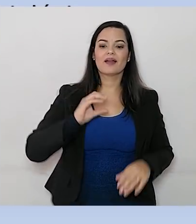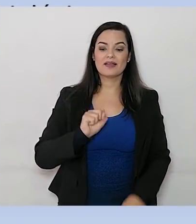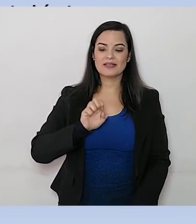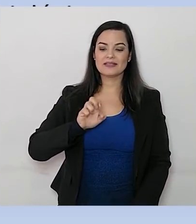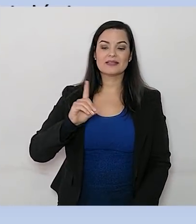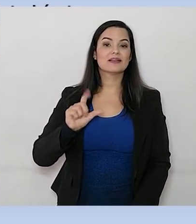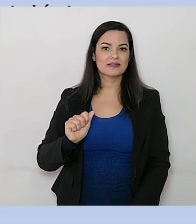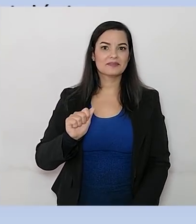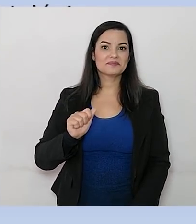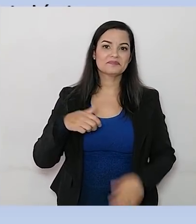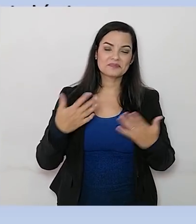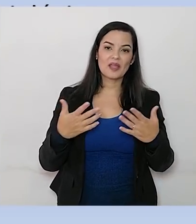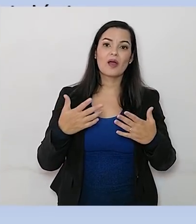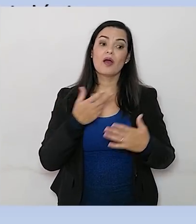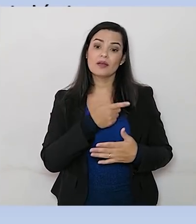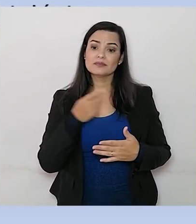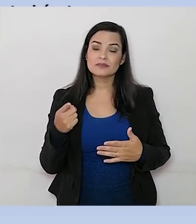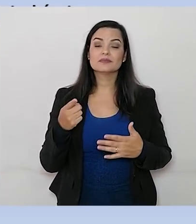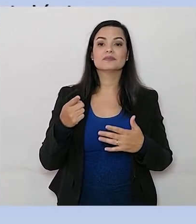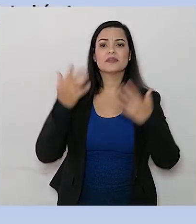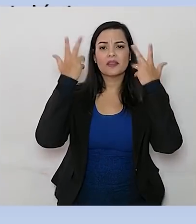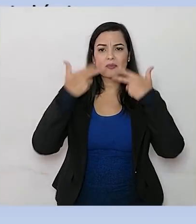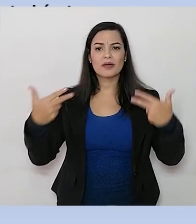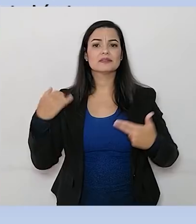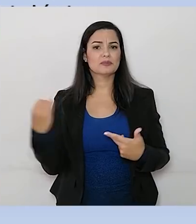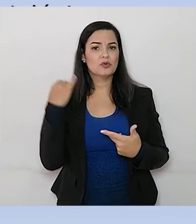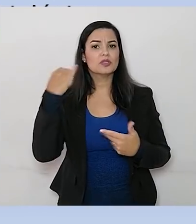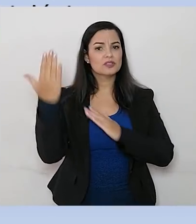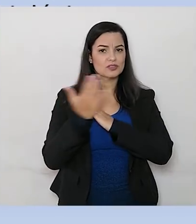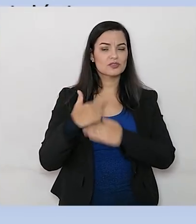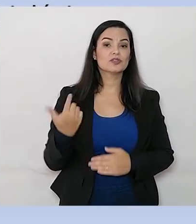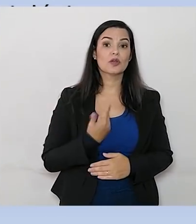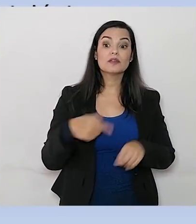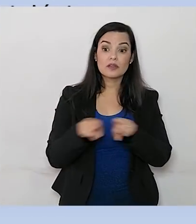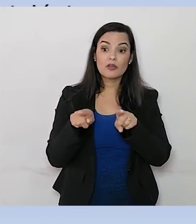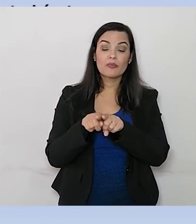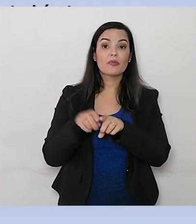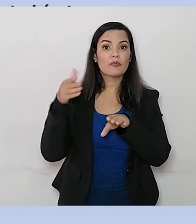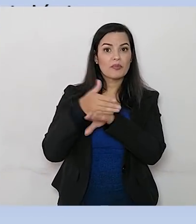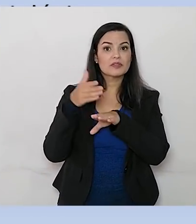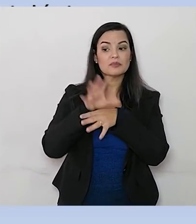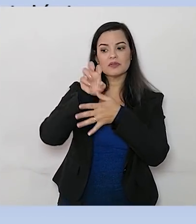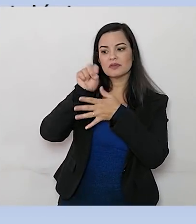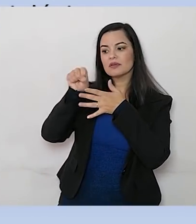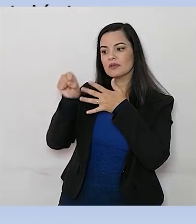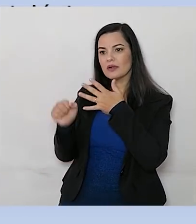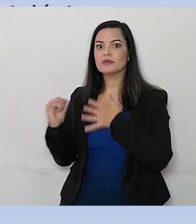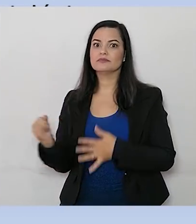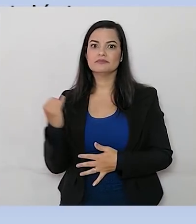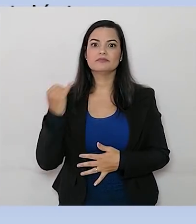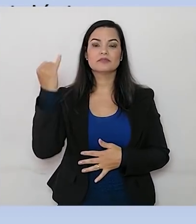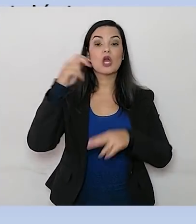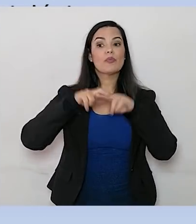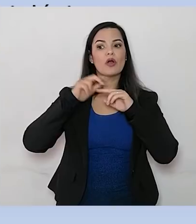nós, para a nossa espécie. E como a importância também em toda uma cadeia alimentar. Esses insetos, né? Por serem importantes,